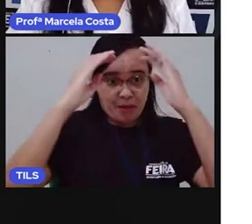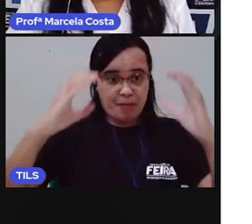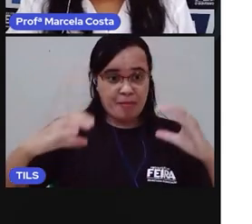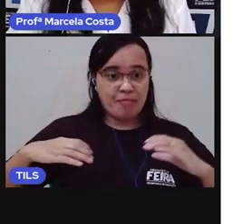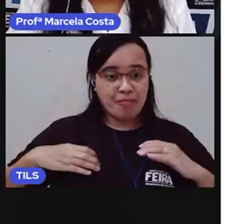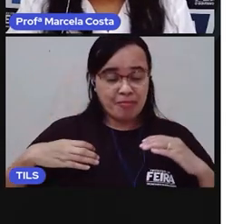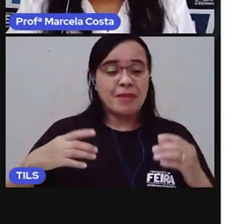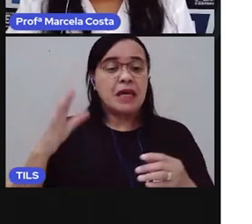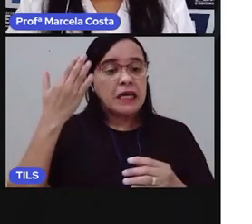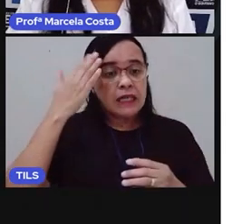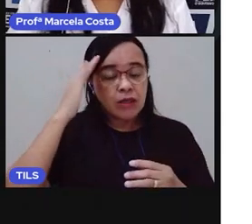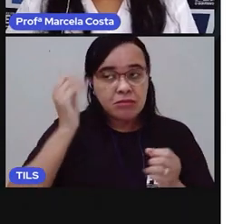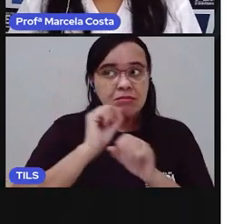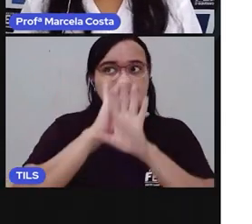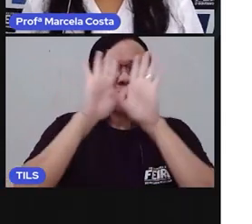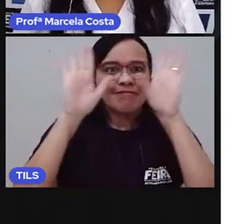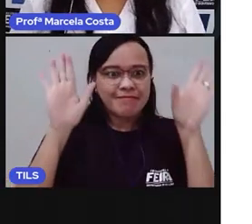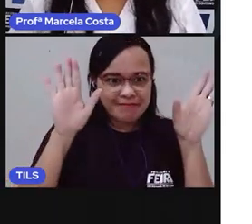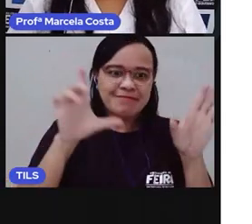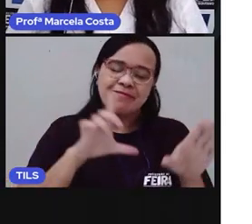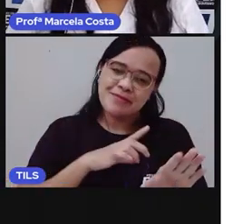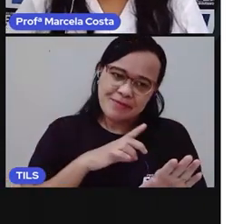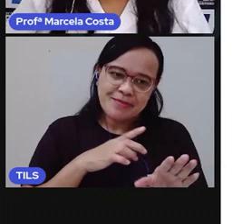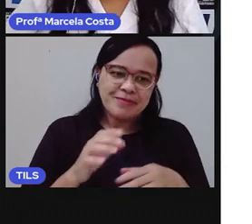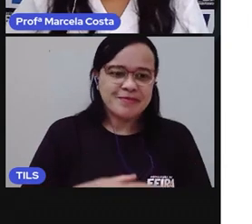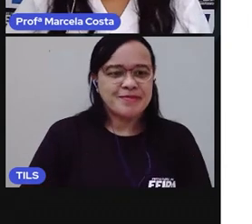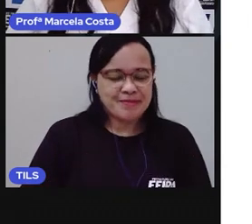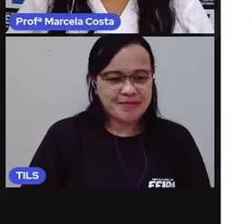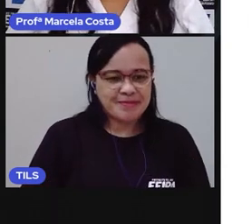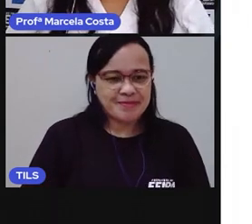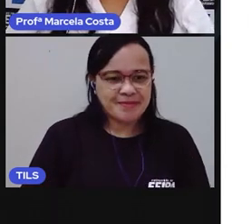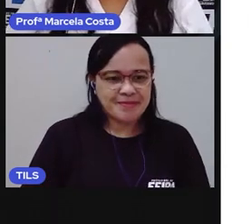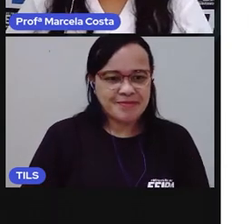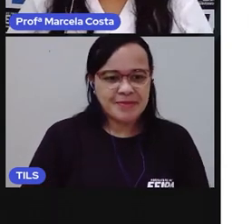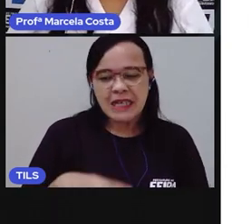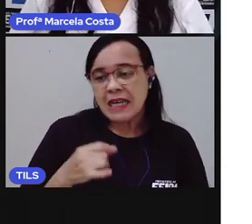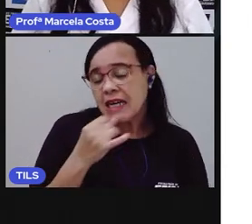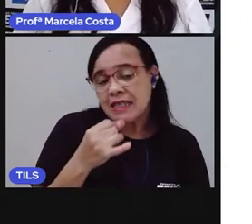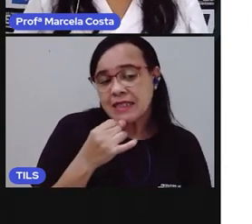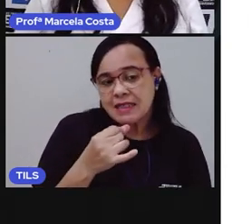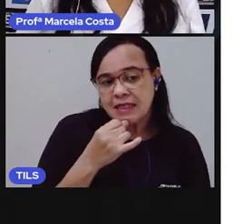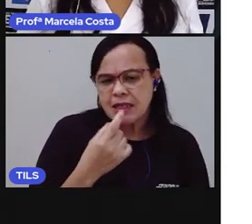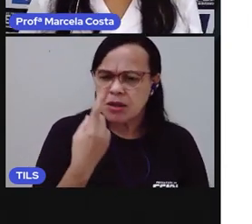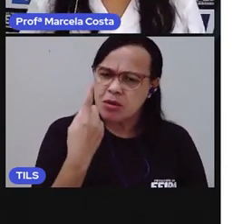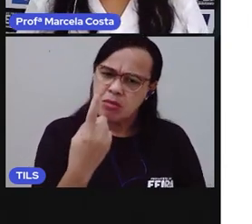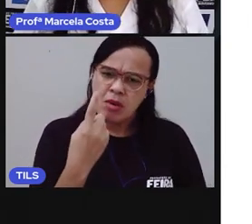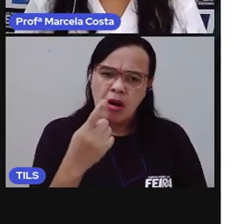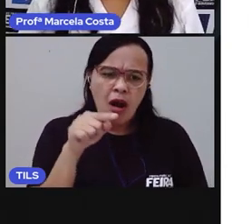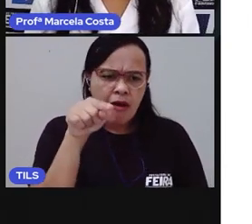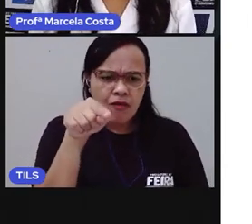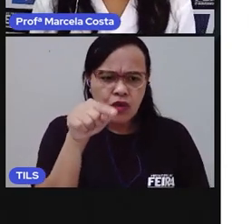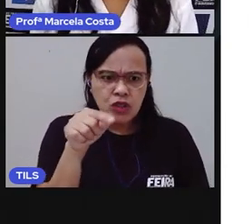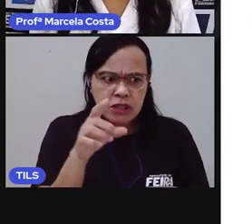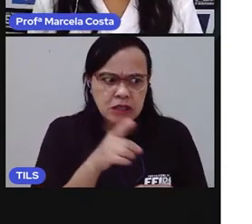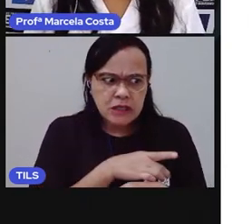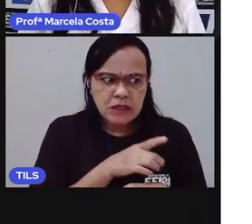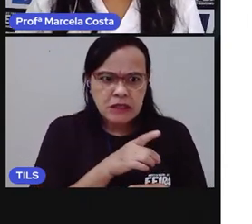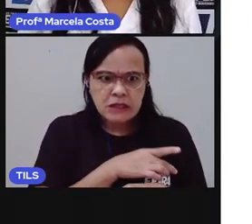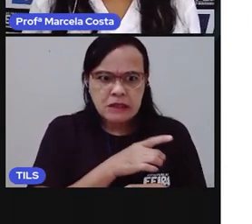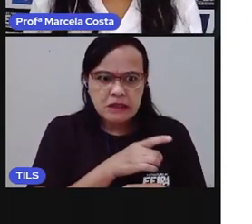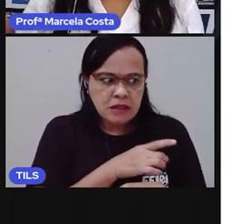e entendida. Conta para mim um momento em que você já sentiu muito medo.